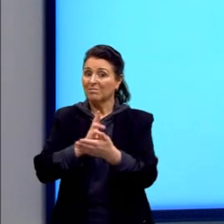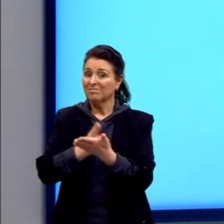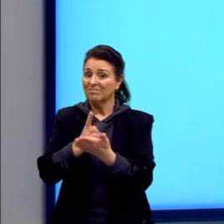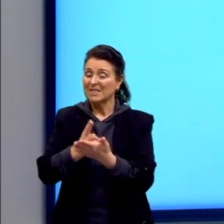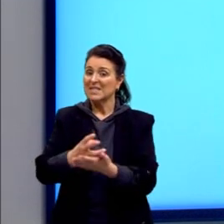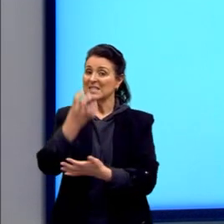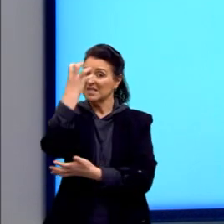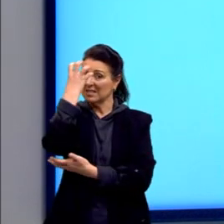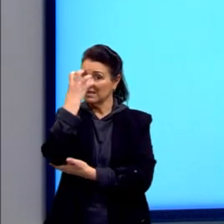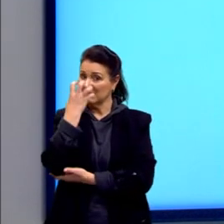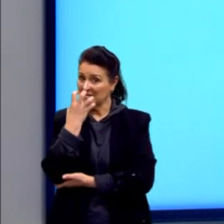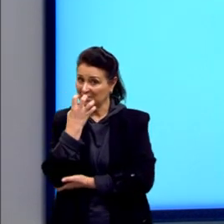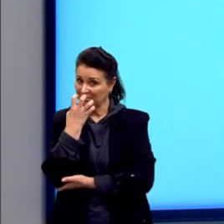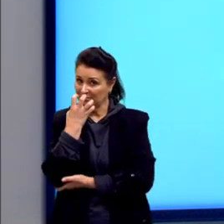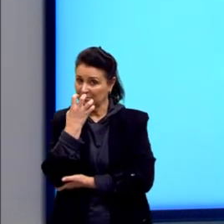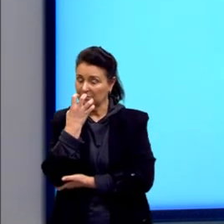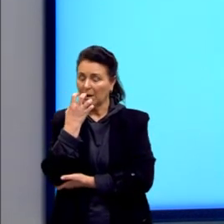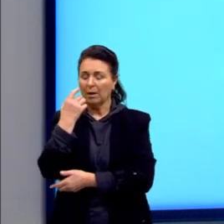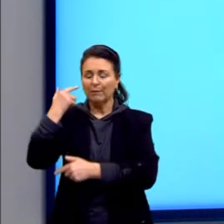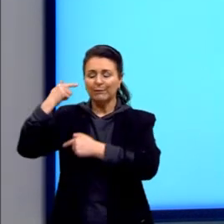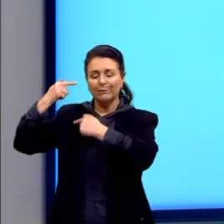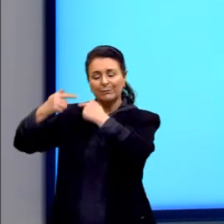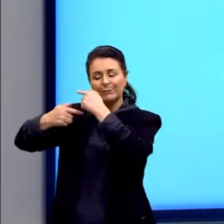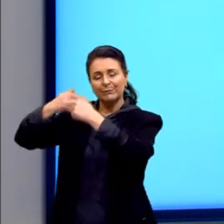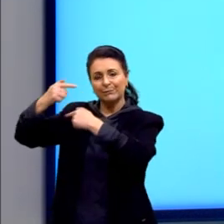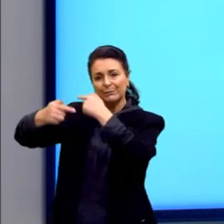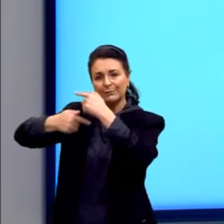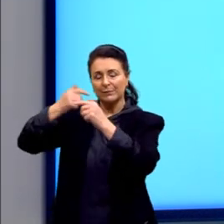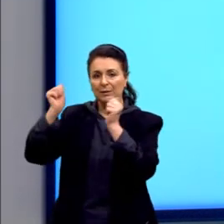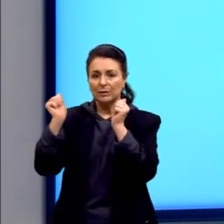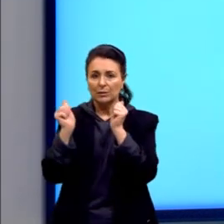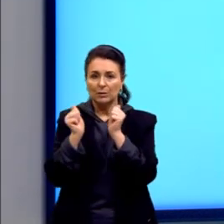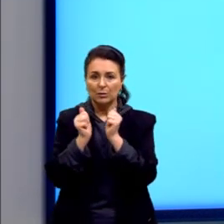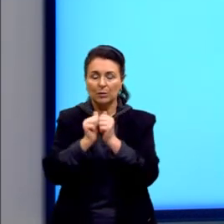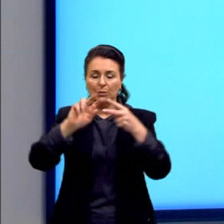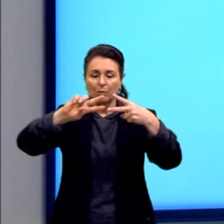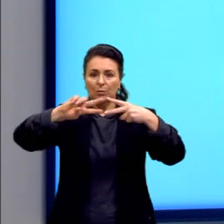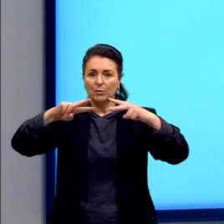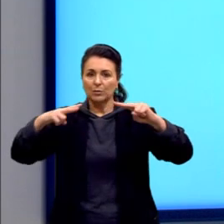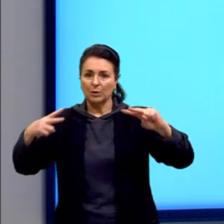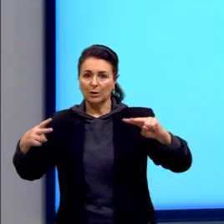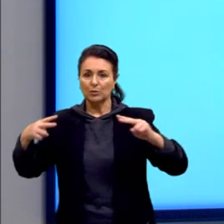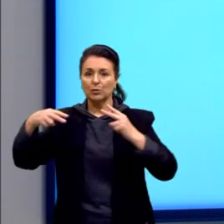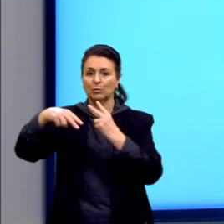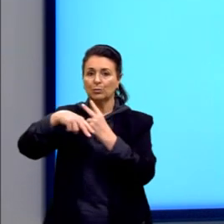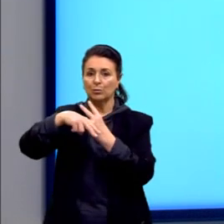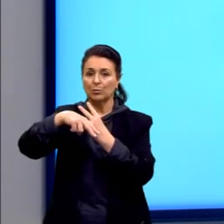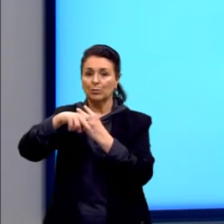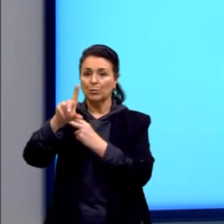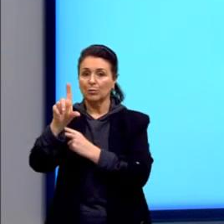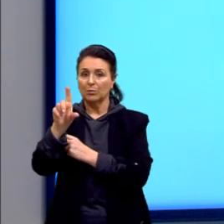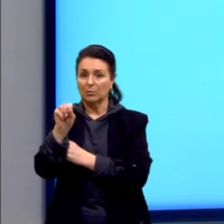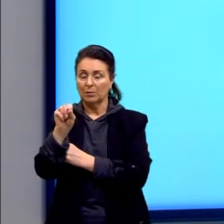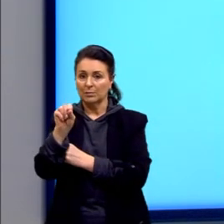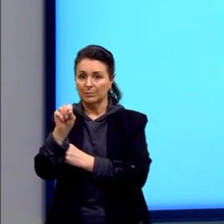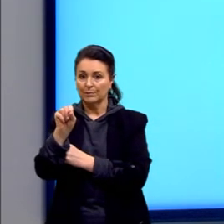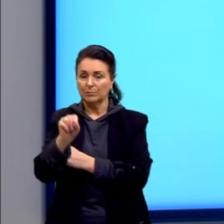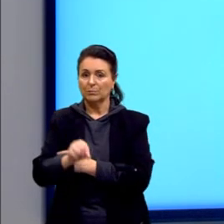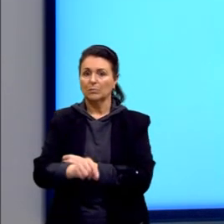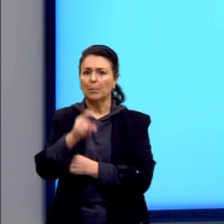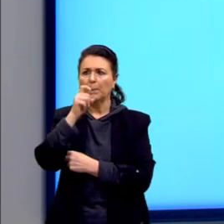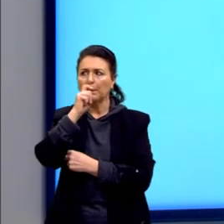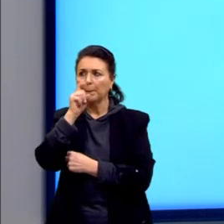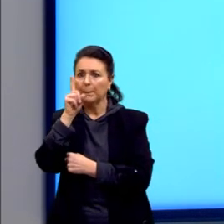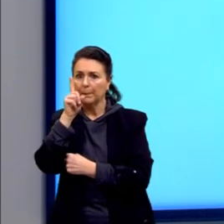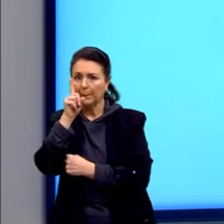é uma doença hereditária associada a um gene do cromossomo 10. Os pais dos